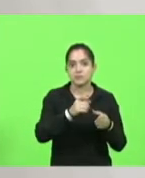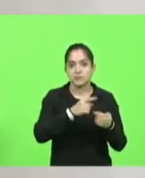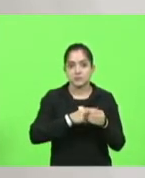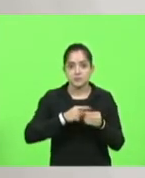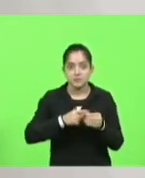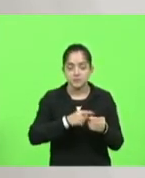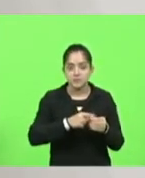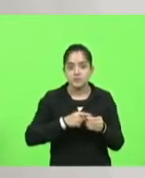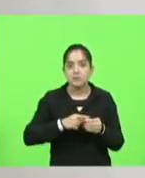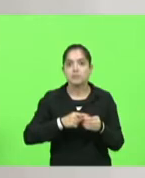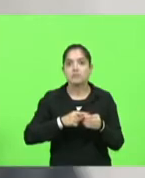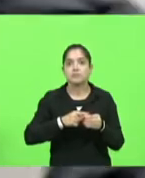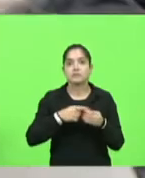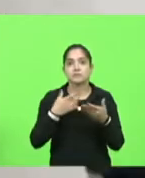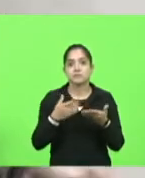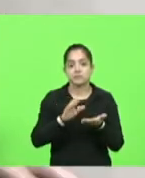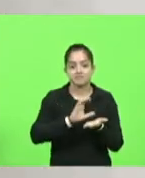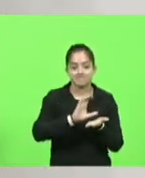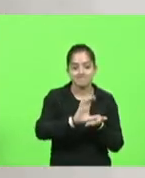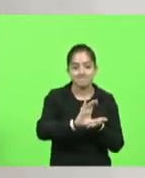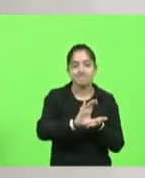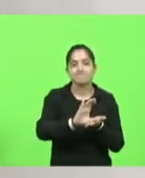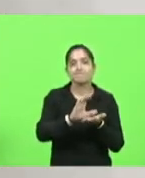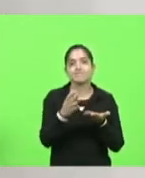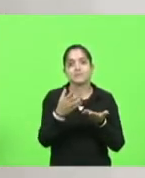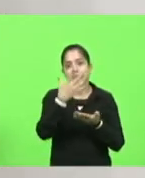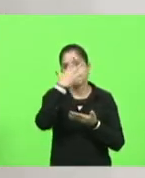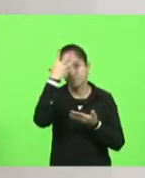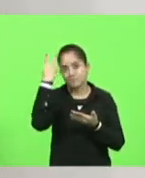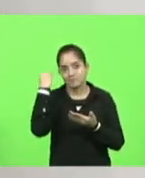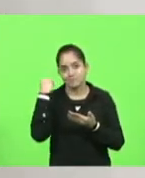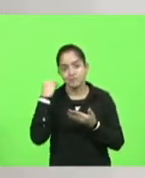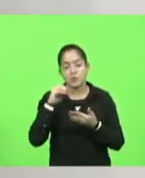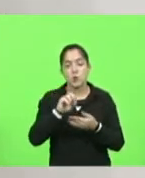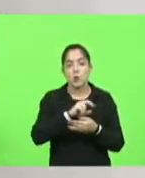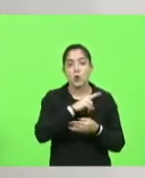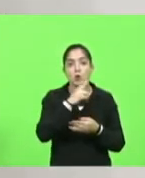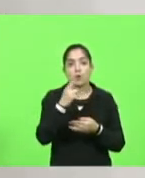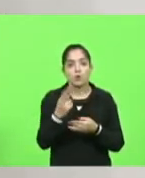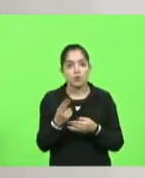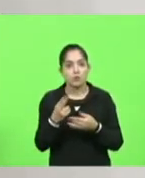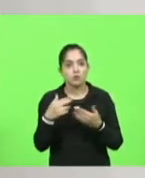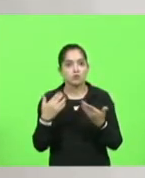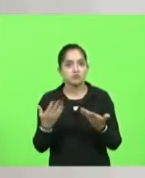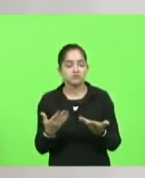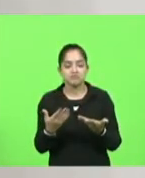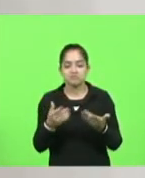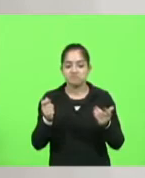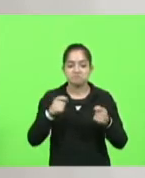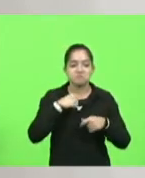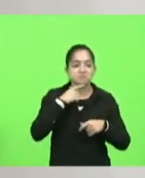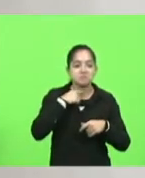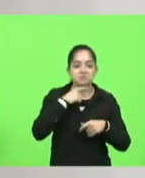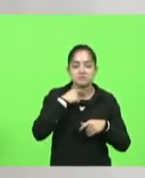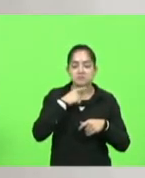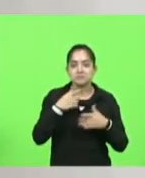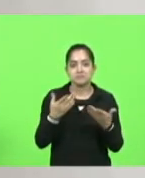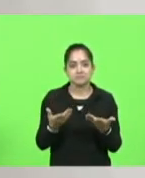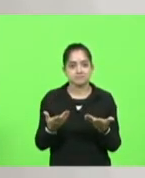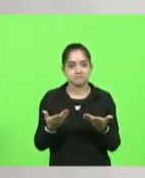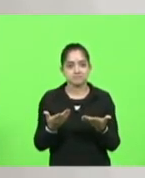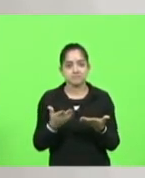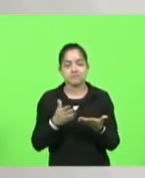investimentos que tinham sido esquecidos ou que talvez não eram possíveis de ser imaginados